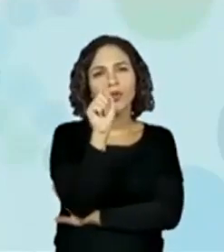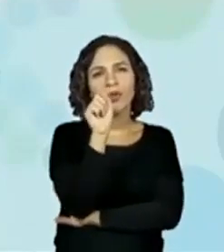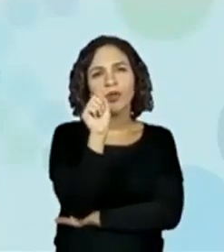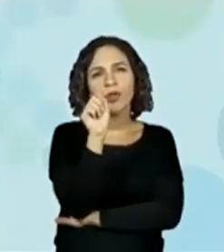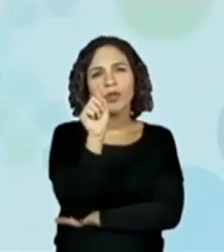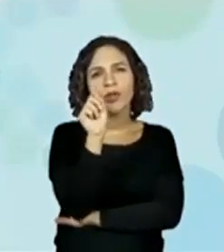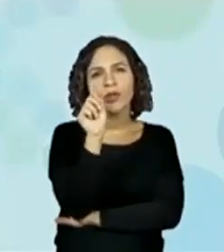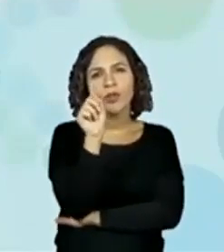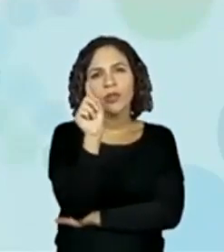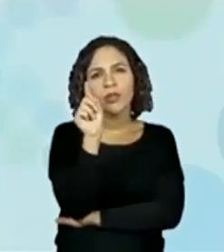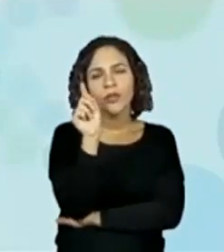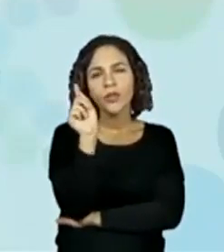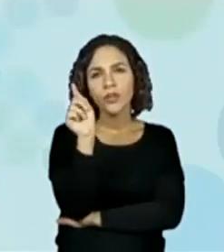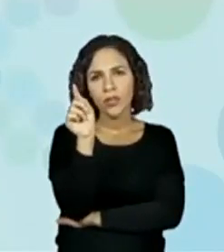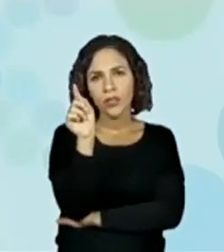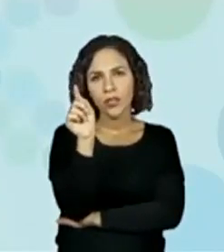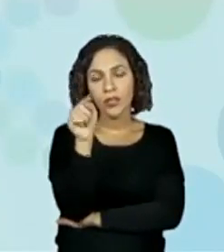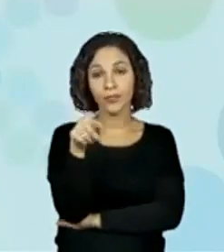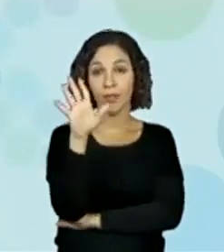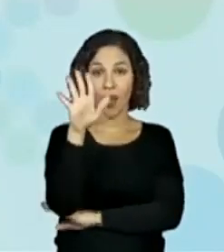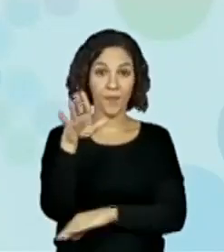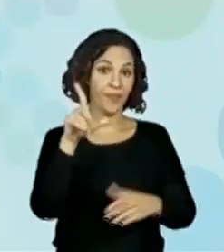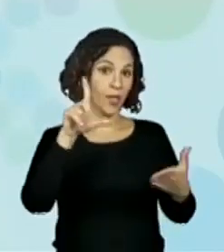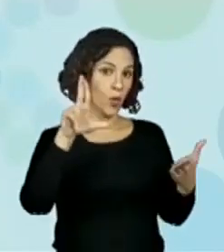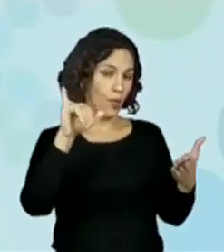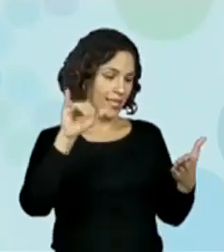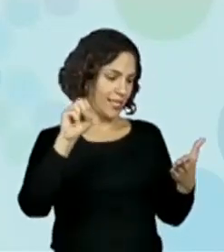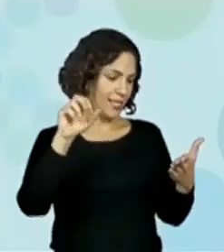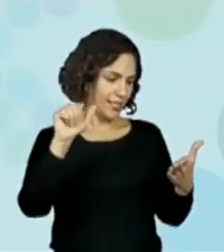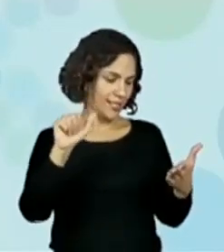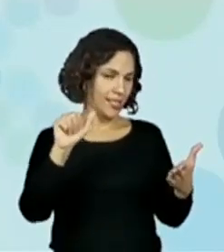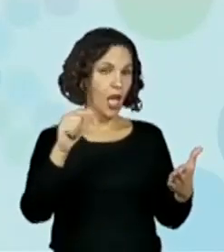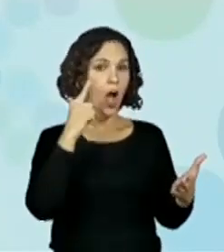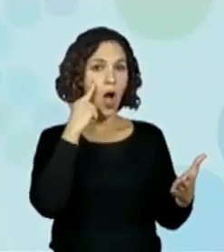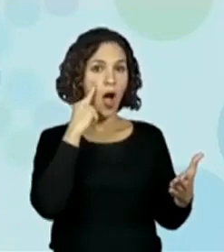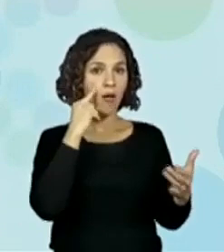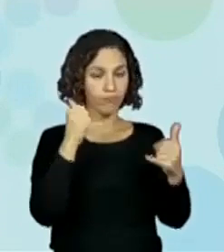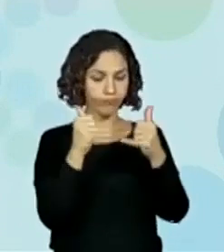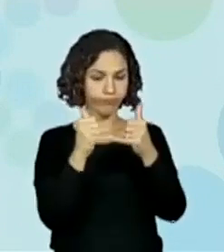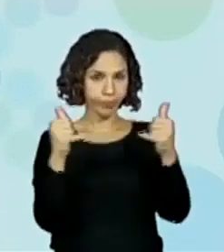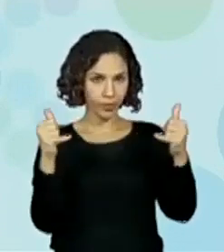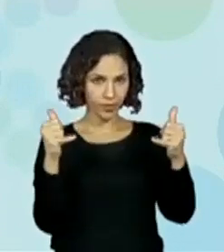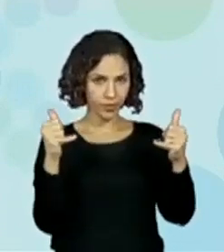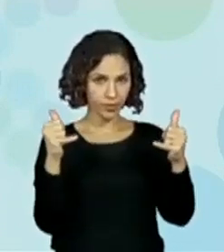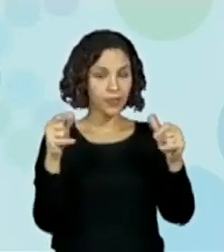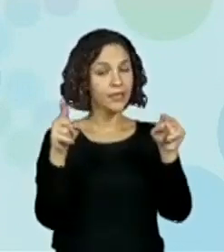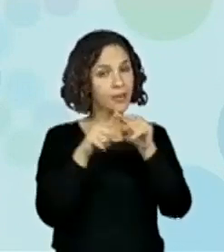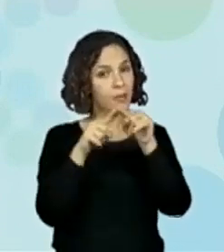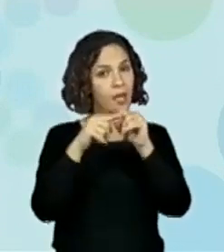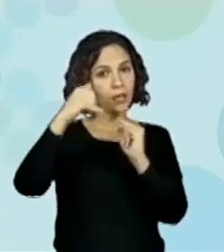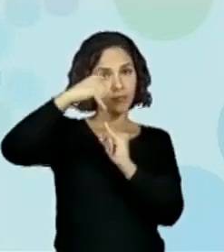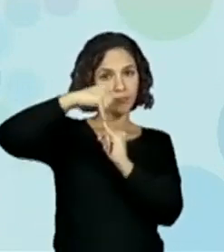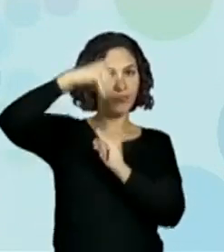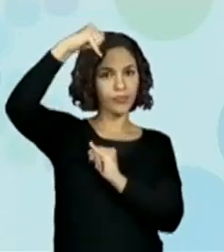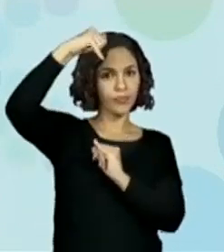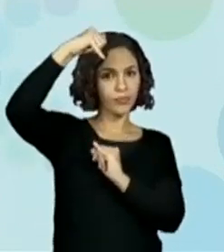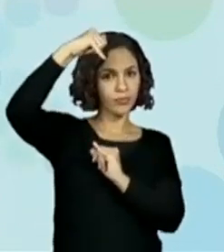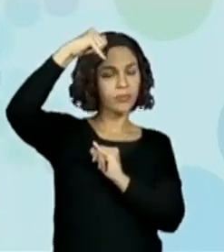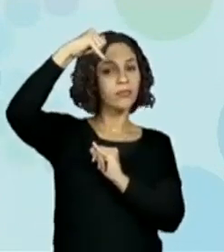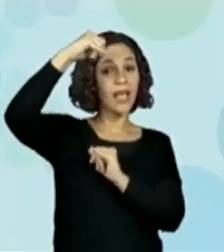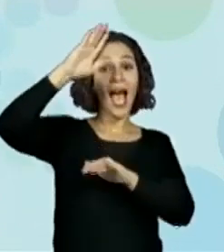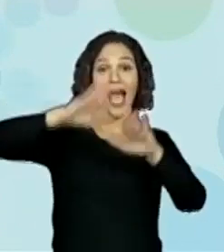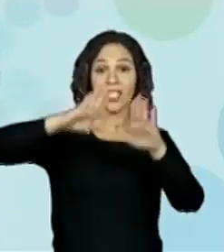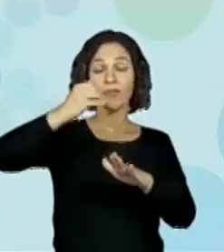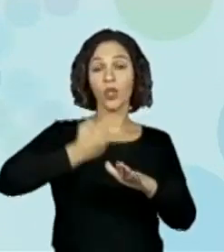Ó, deixa eu falar aqui de novo, ó. A Luísa, ó Luísa, conta na altura e conta na largura também, que vai dar super certo agora,